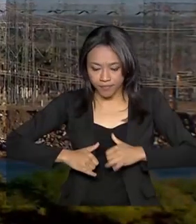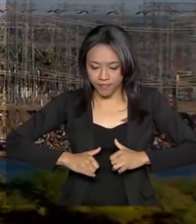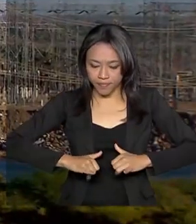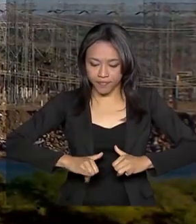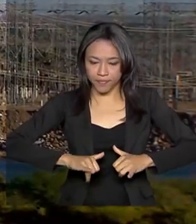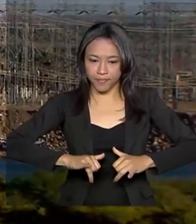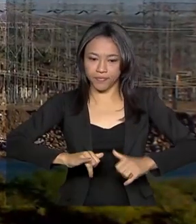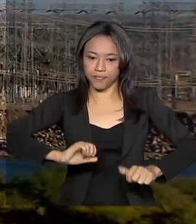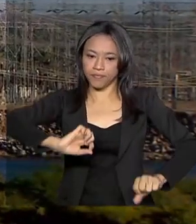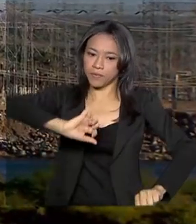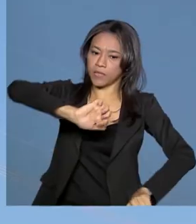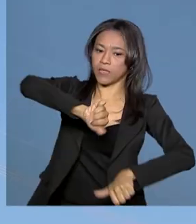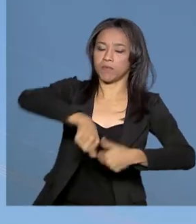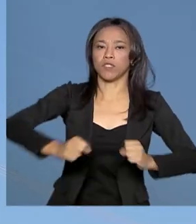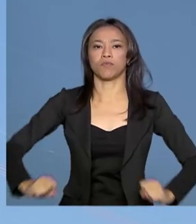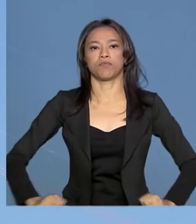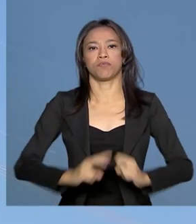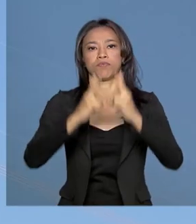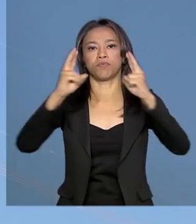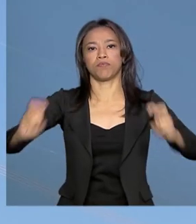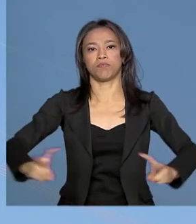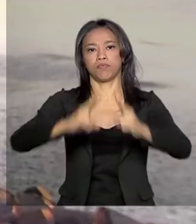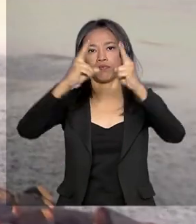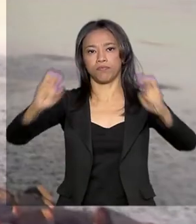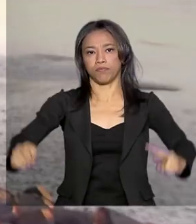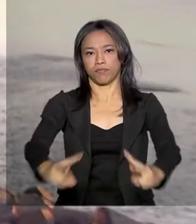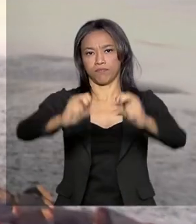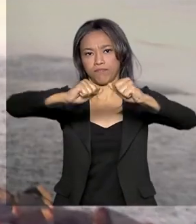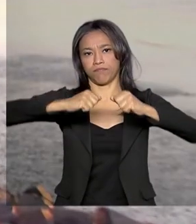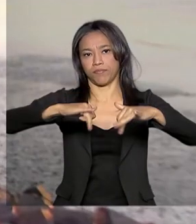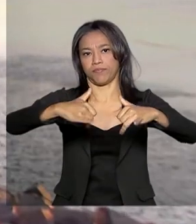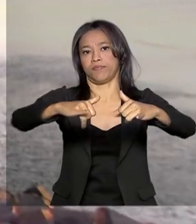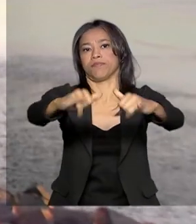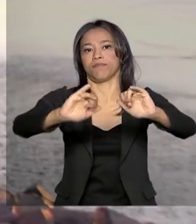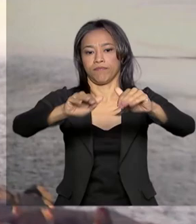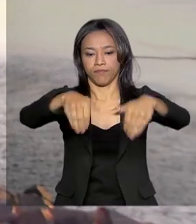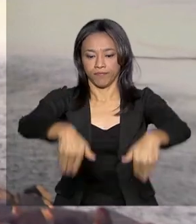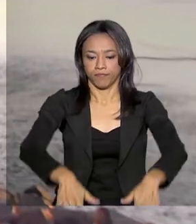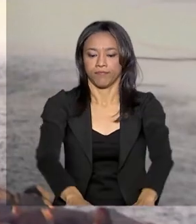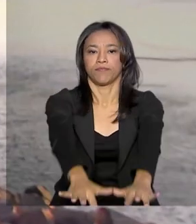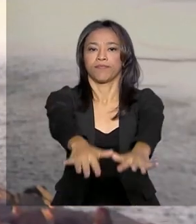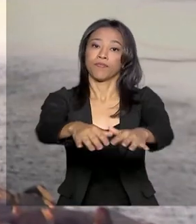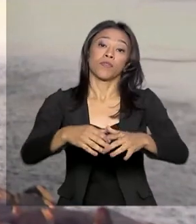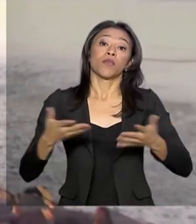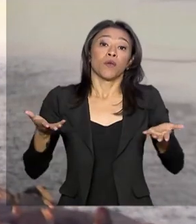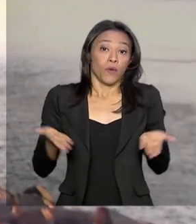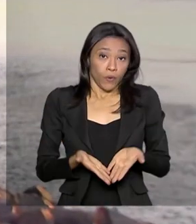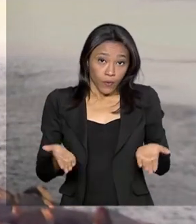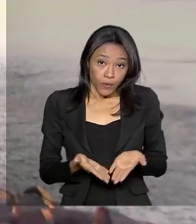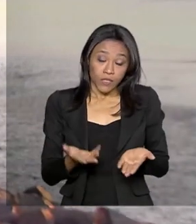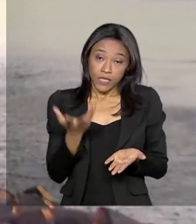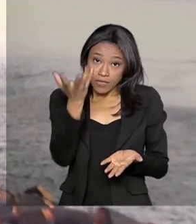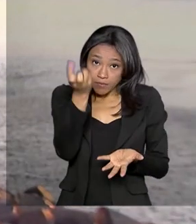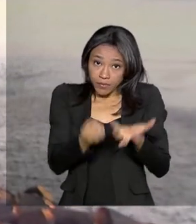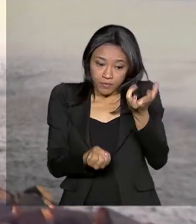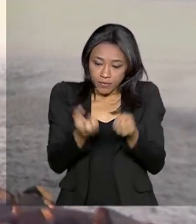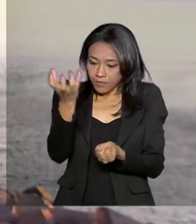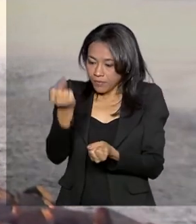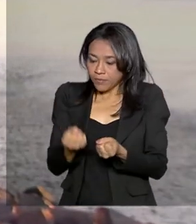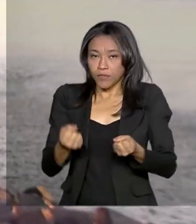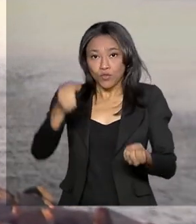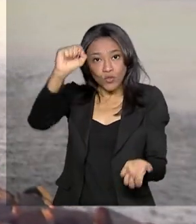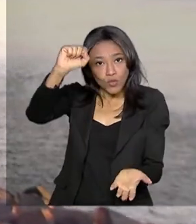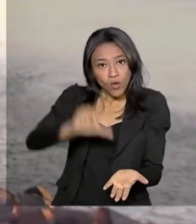convertida e transmitida para abastecer a usina hidrelétrica. Hoje, a usina solar flutuante tem a